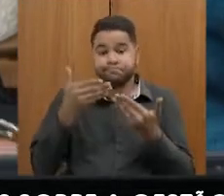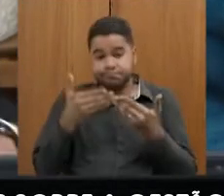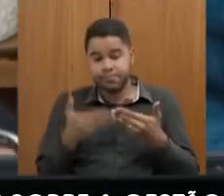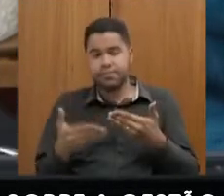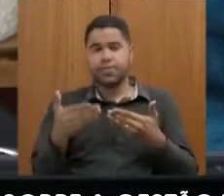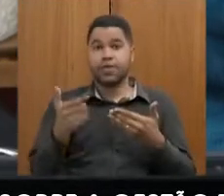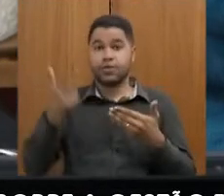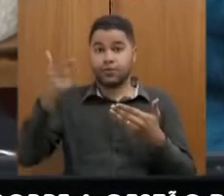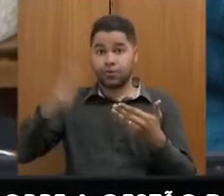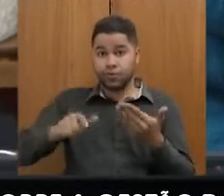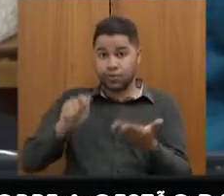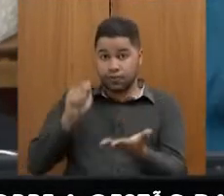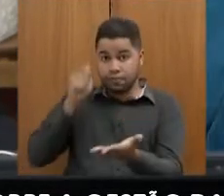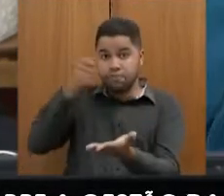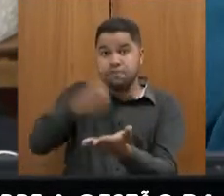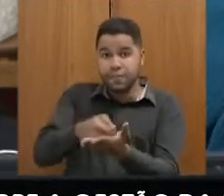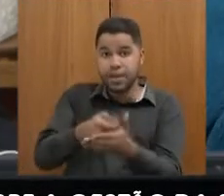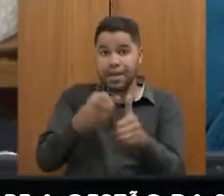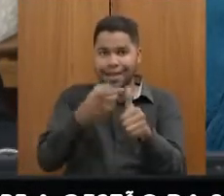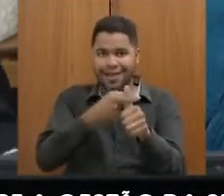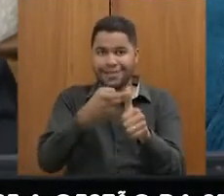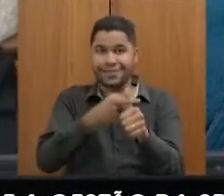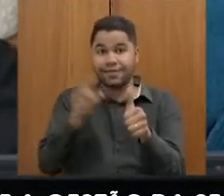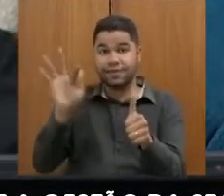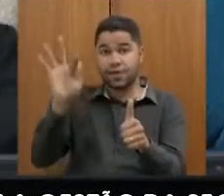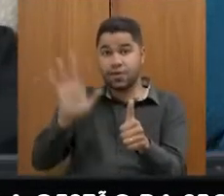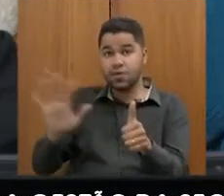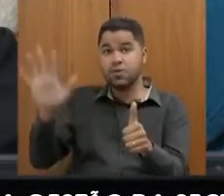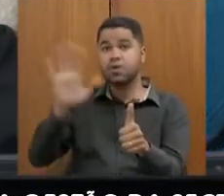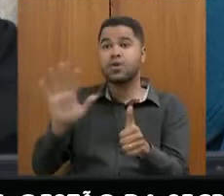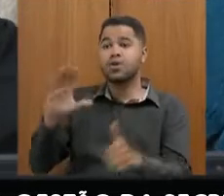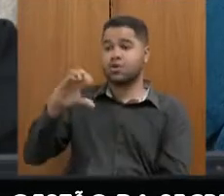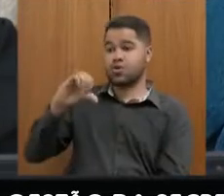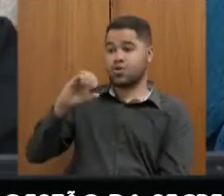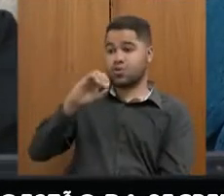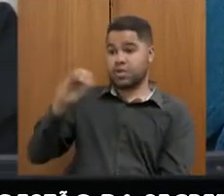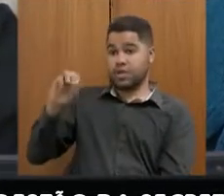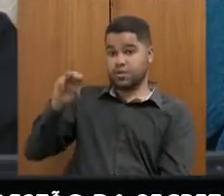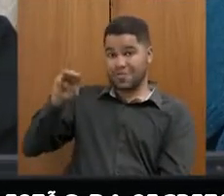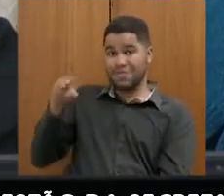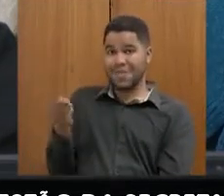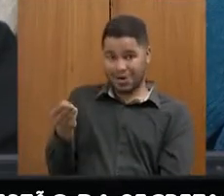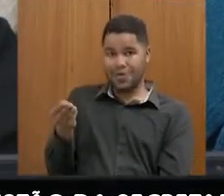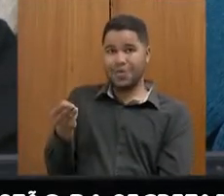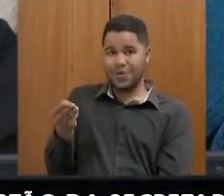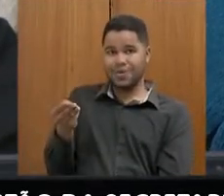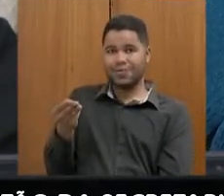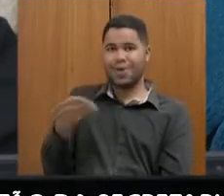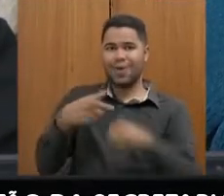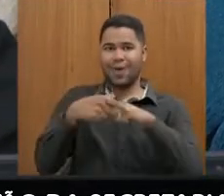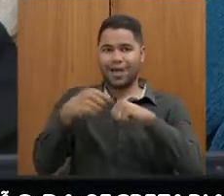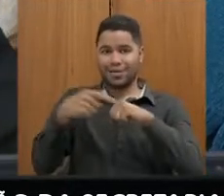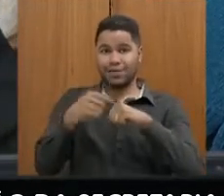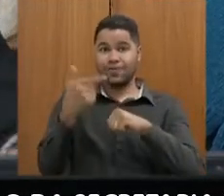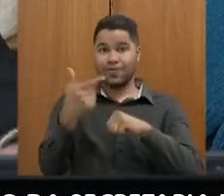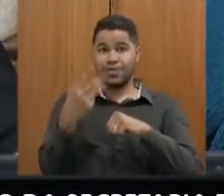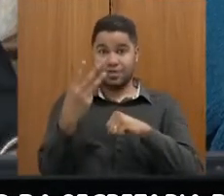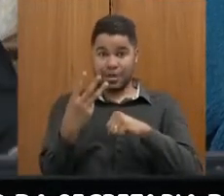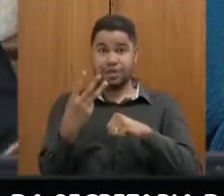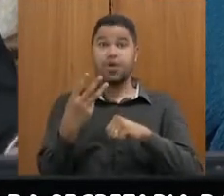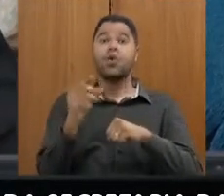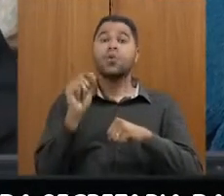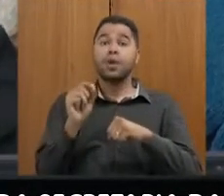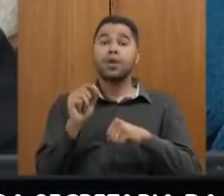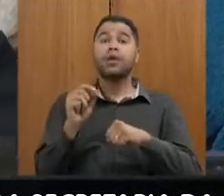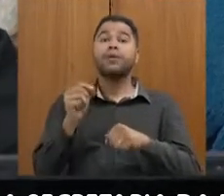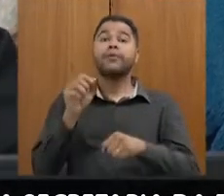voltar a pagar a dívida com a União, além dos 900 milhões negociados pelo artigo 23, o Estado tem que voltar a